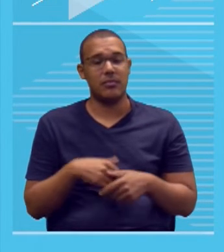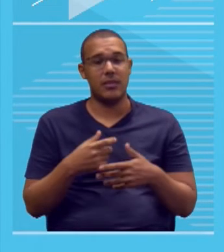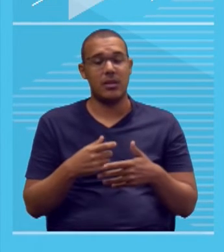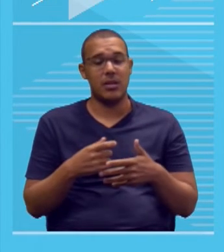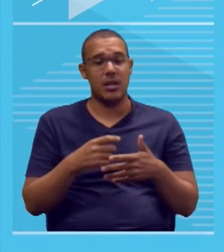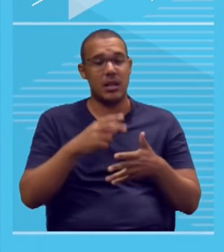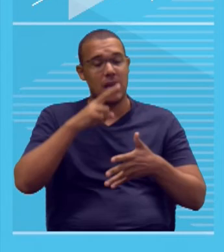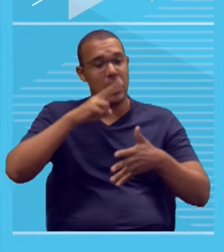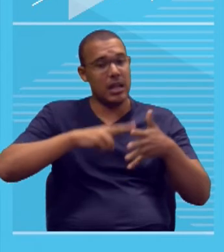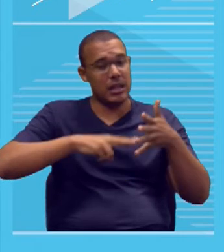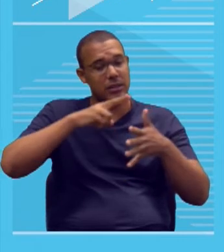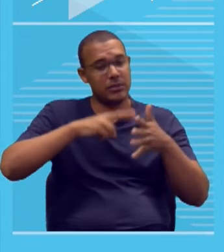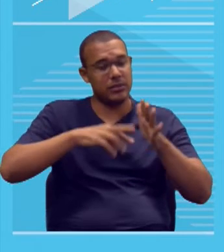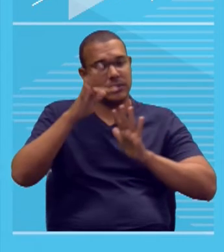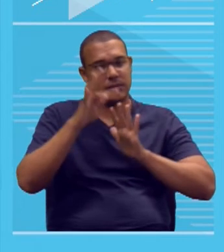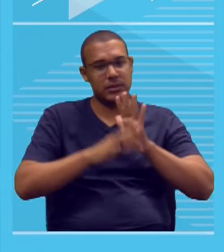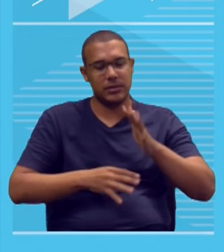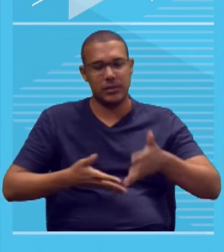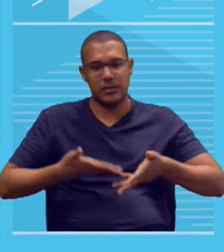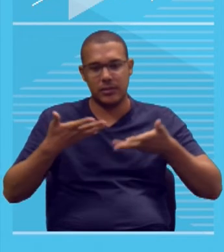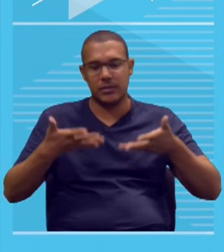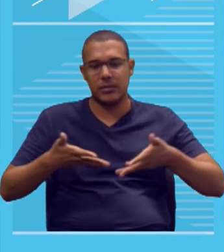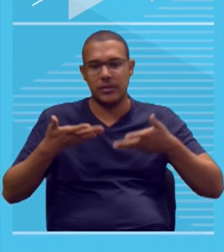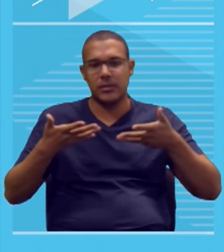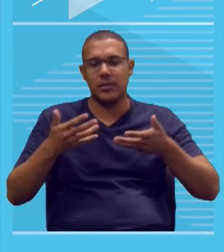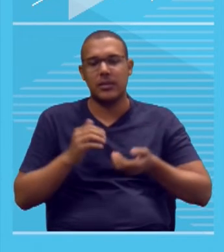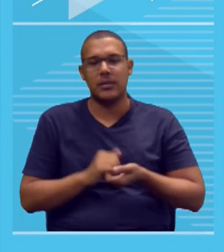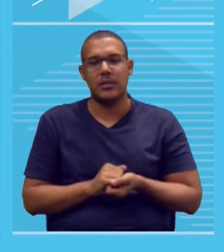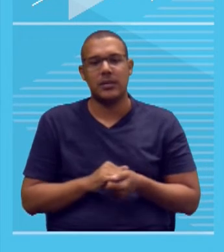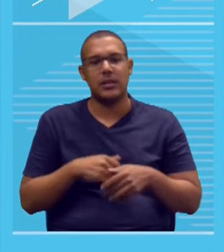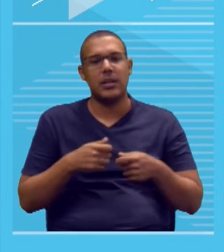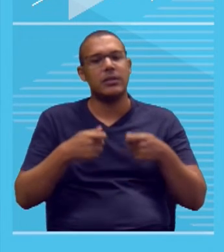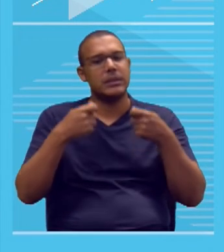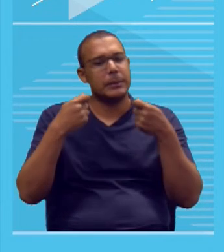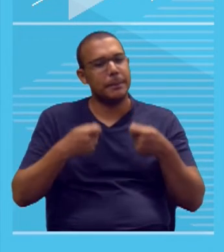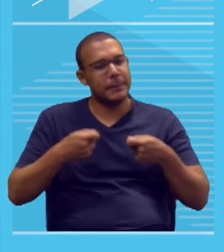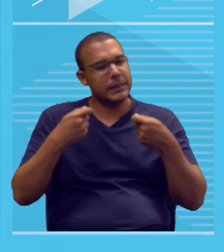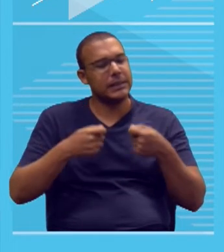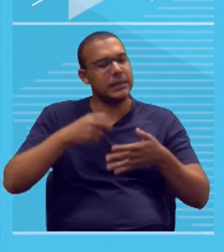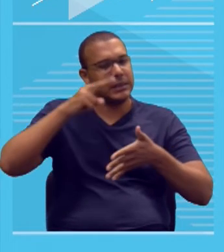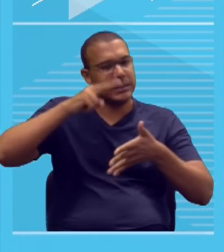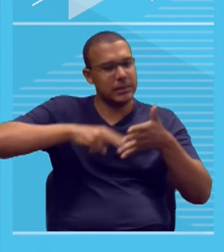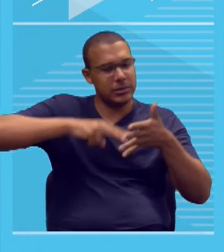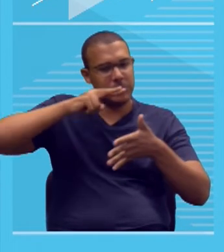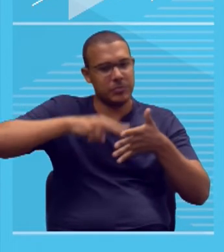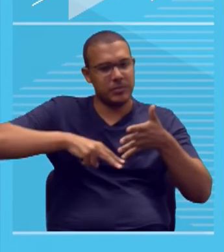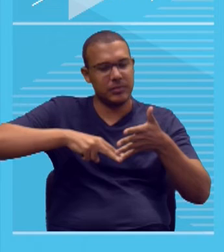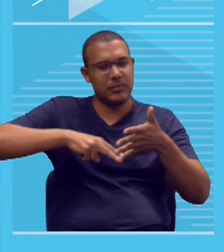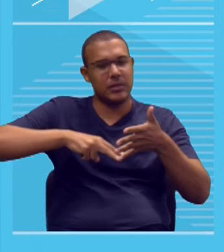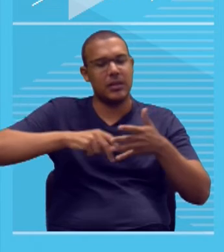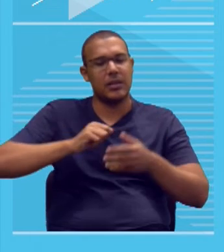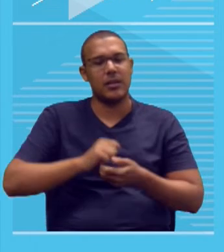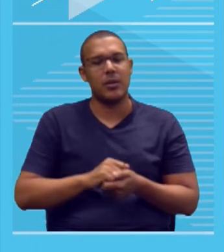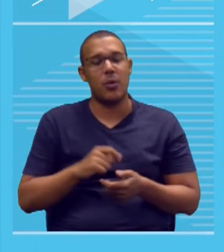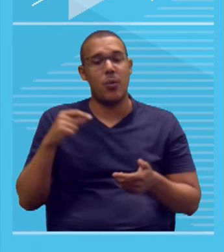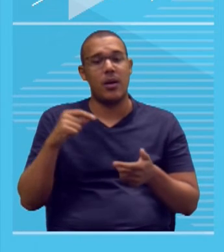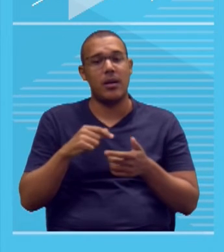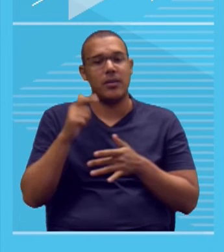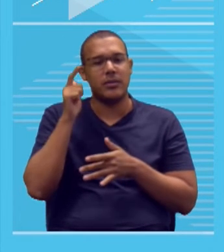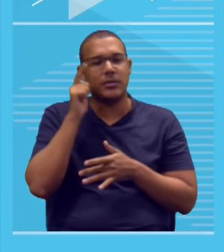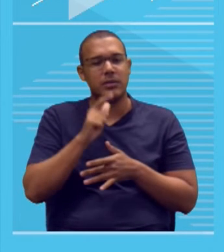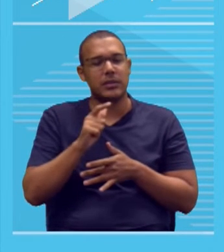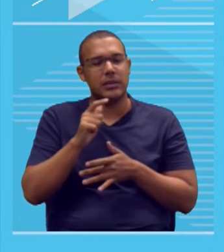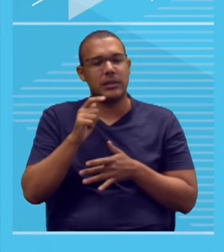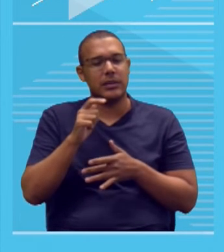textos motivadores, ou seja, você não pode dispensar essa leitura. Por meio dela, você vai fazer muitas